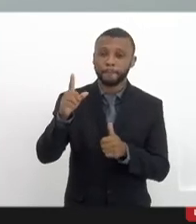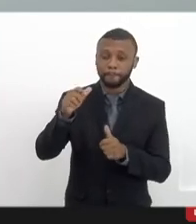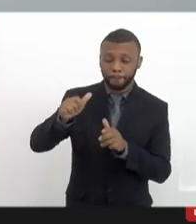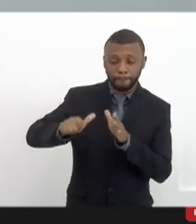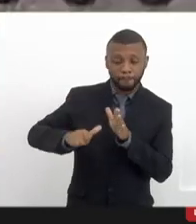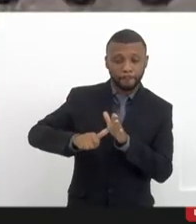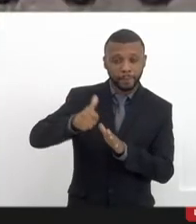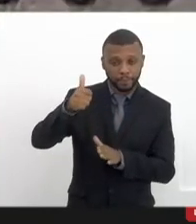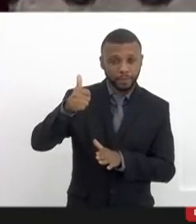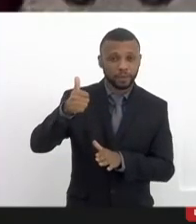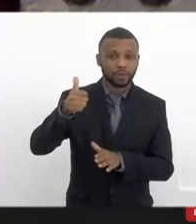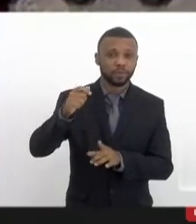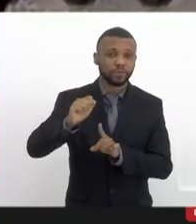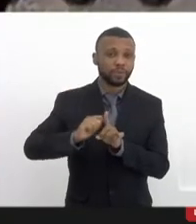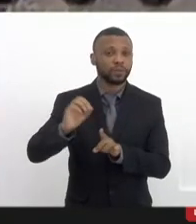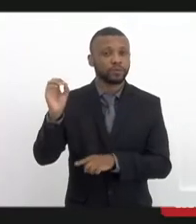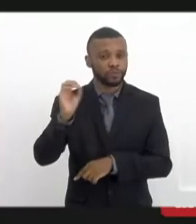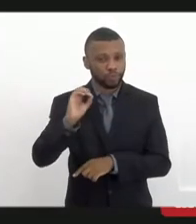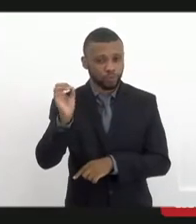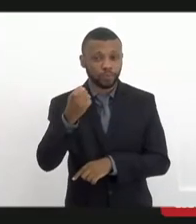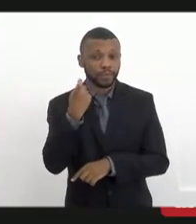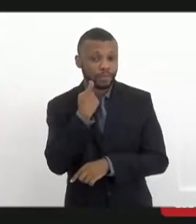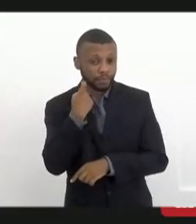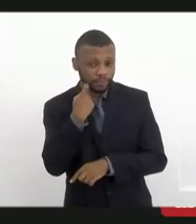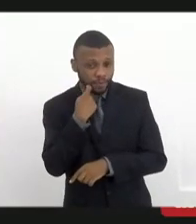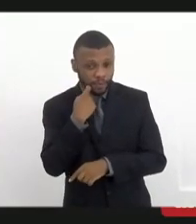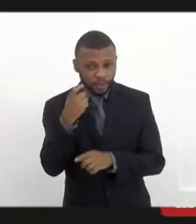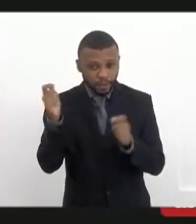possível? Sexta-feira, 1º de outubro?